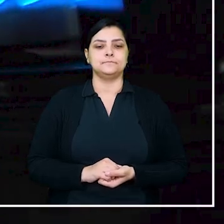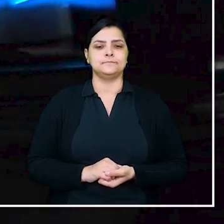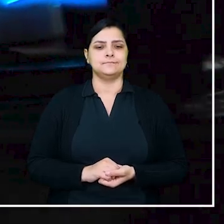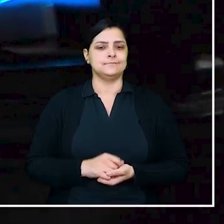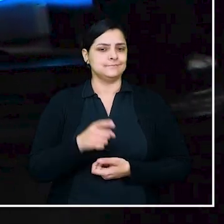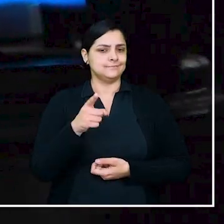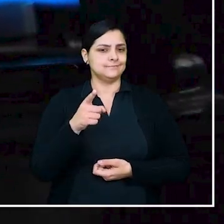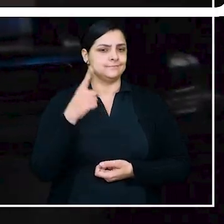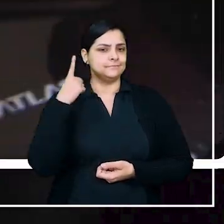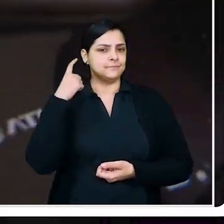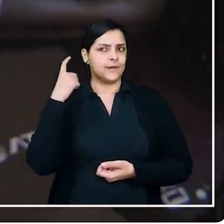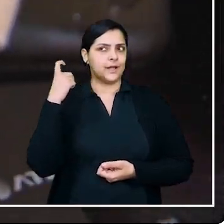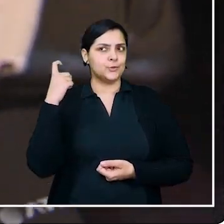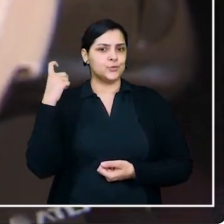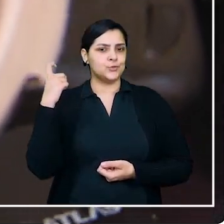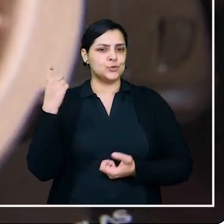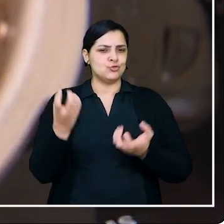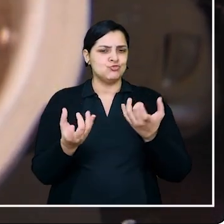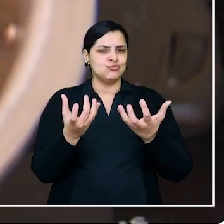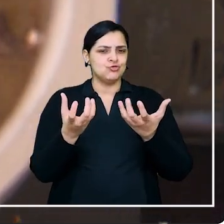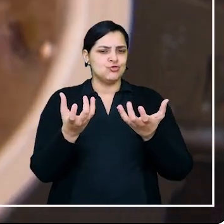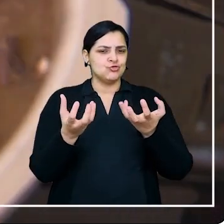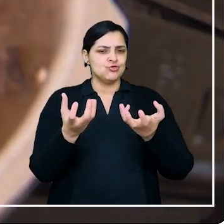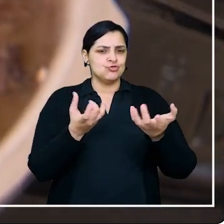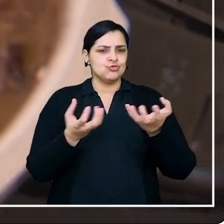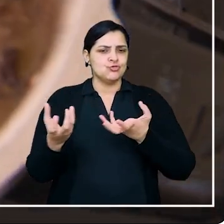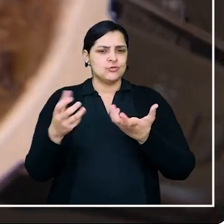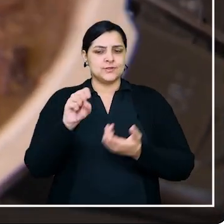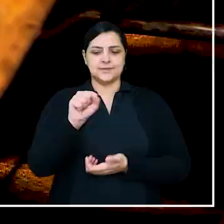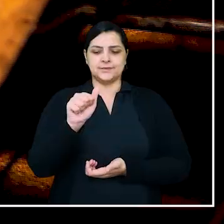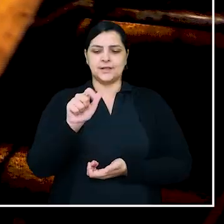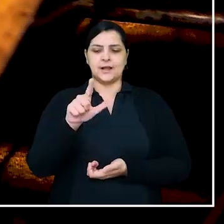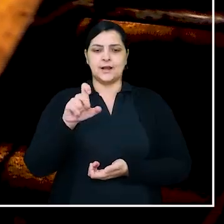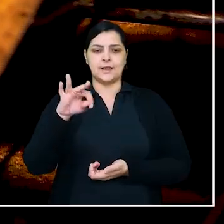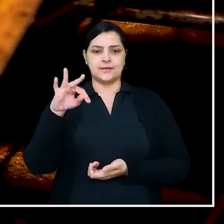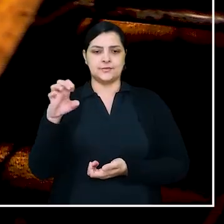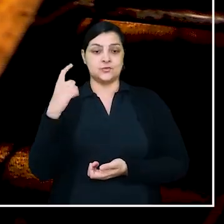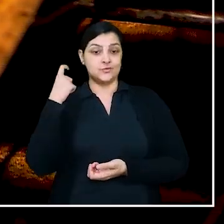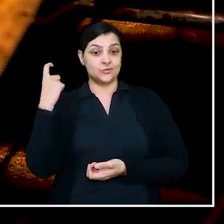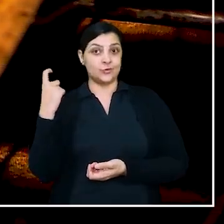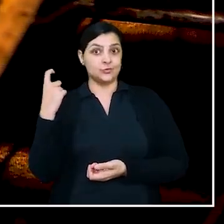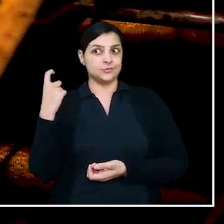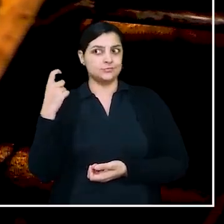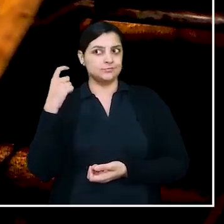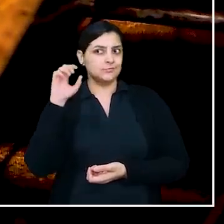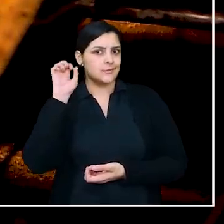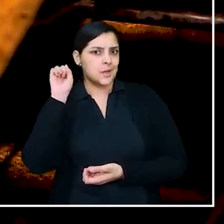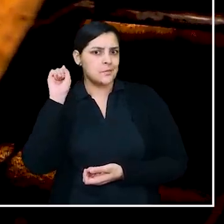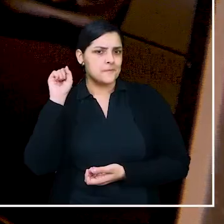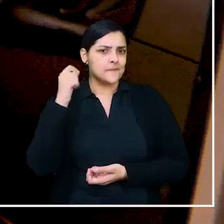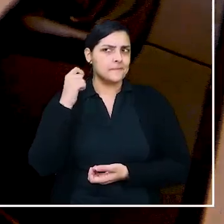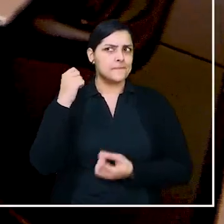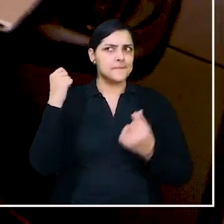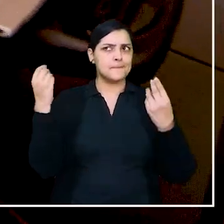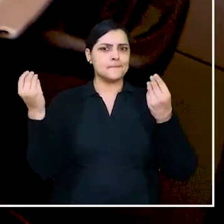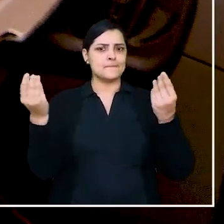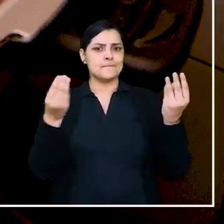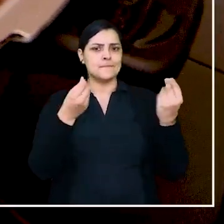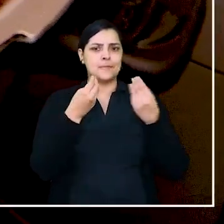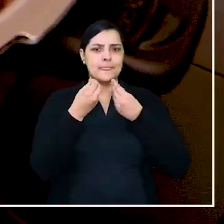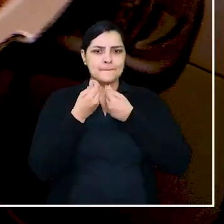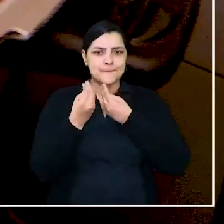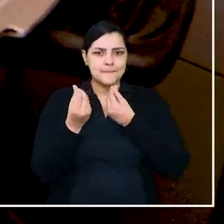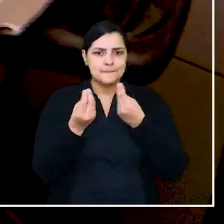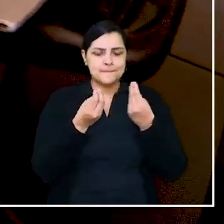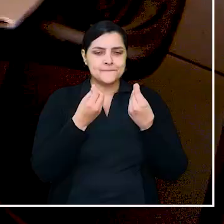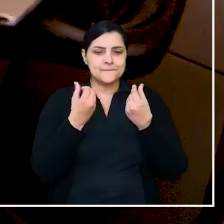Essa sinfonia faz parte do dia a dia de Salete. Sons que aguçam os ouvidos e fascinam